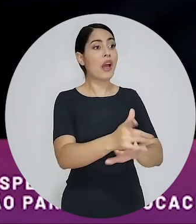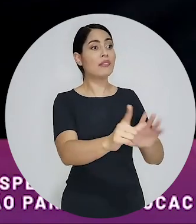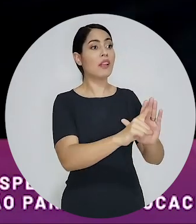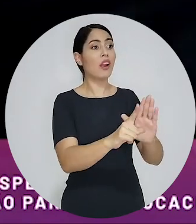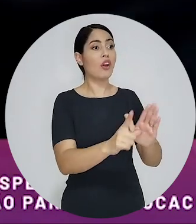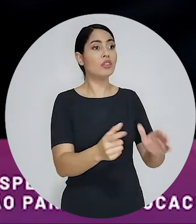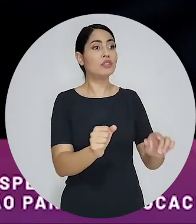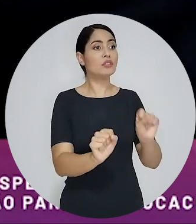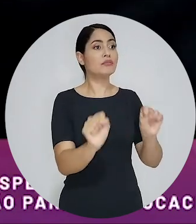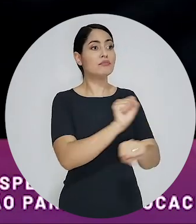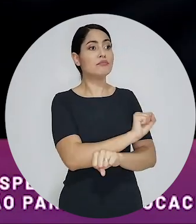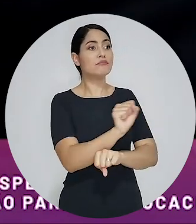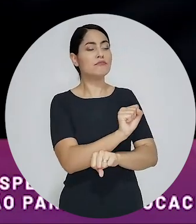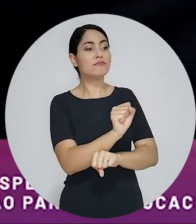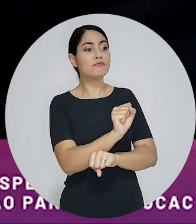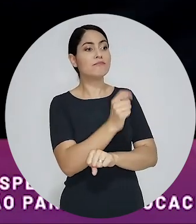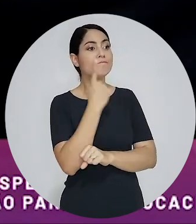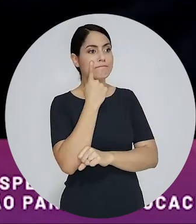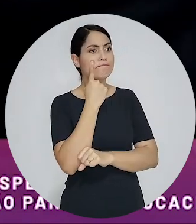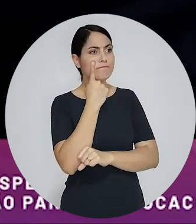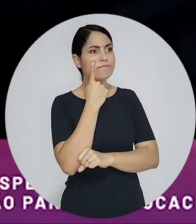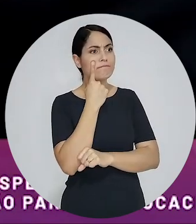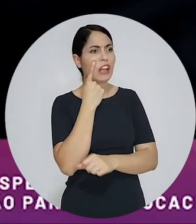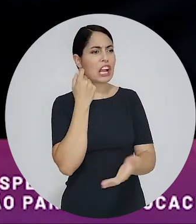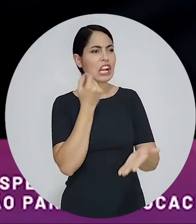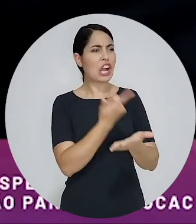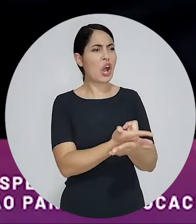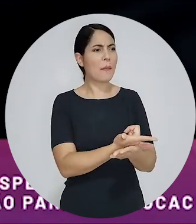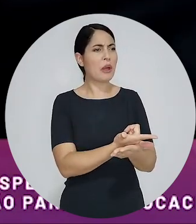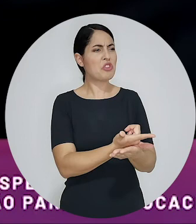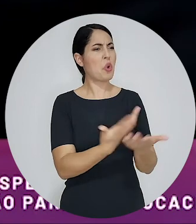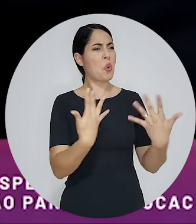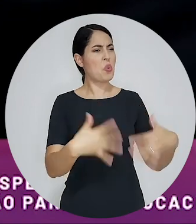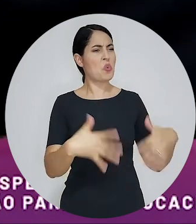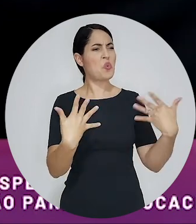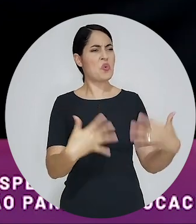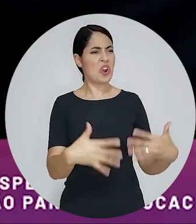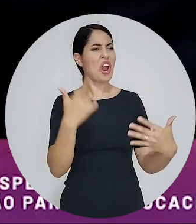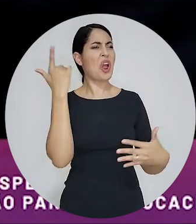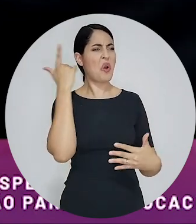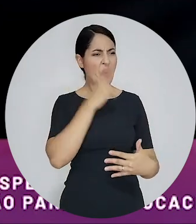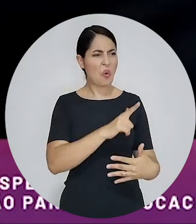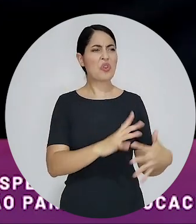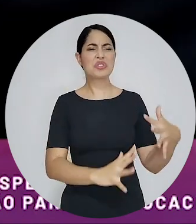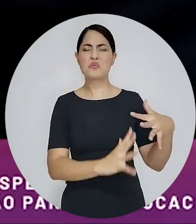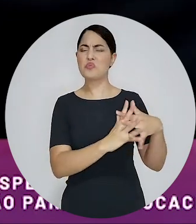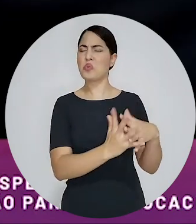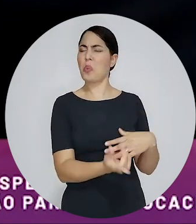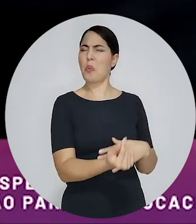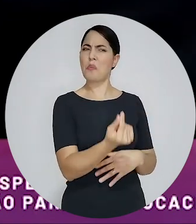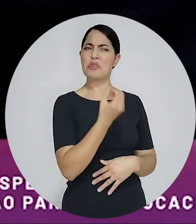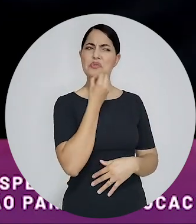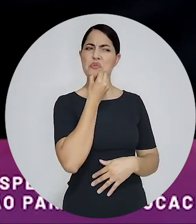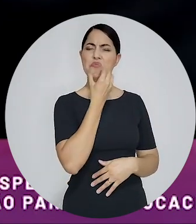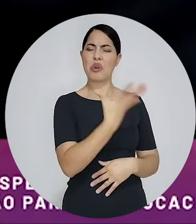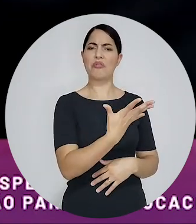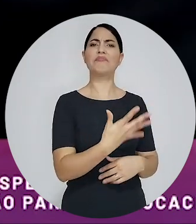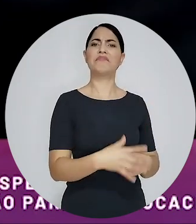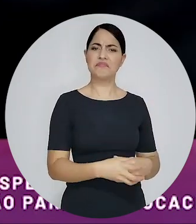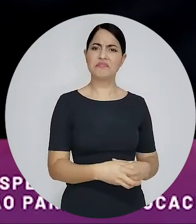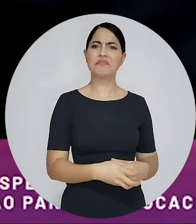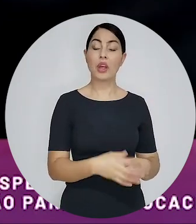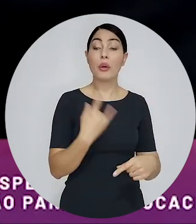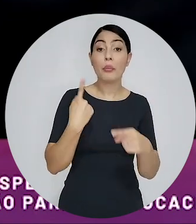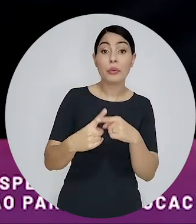entra na concessionária e sai com a ideia de que realmente consegui comprar um grande veículo um super bom preço